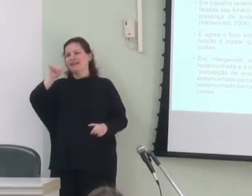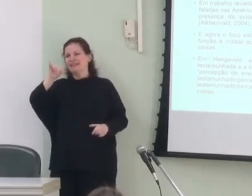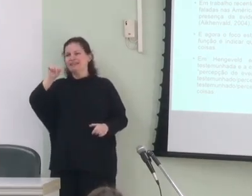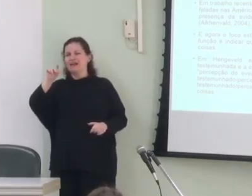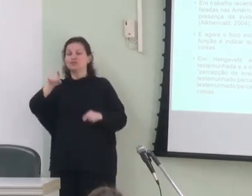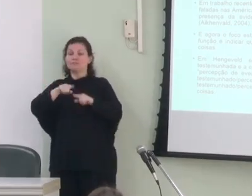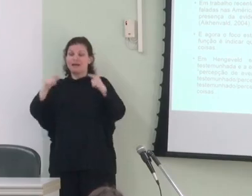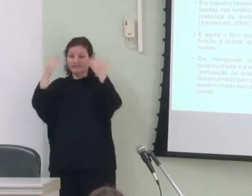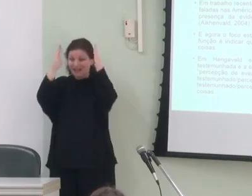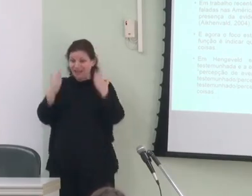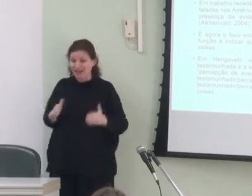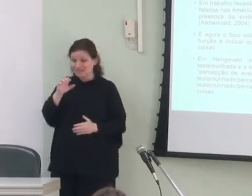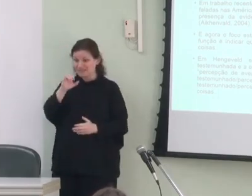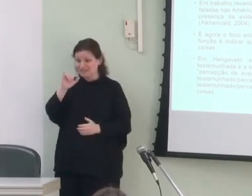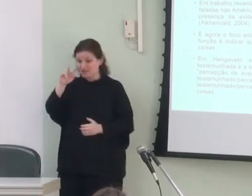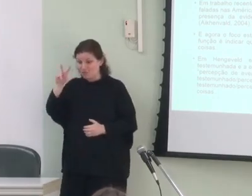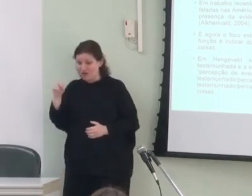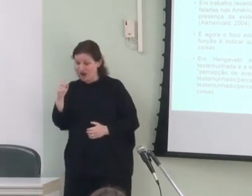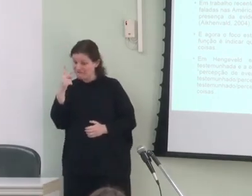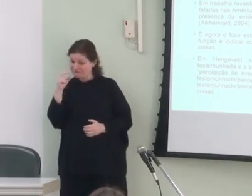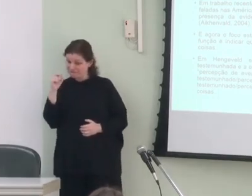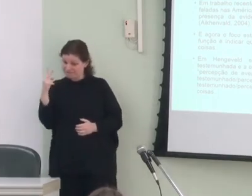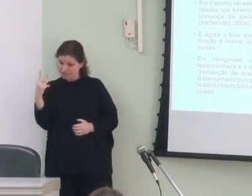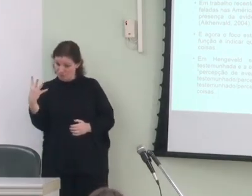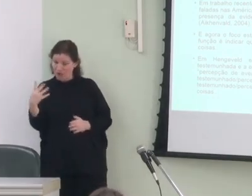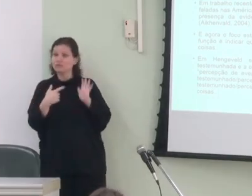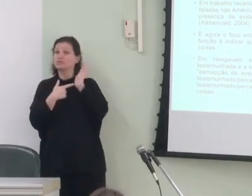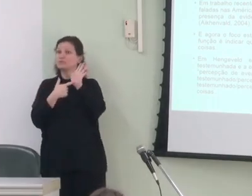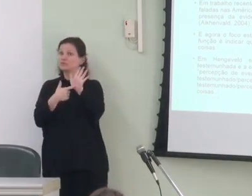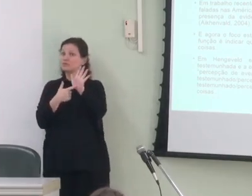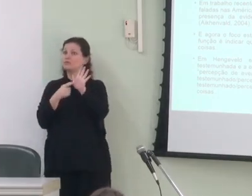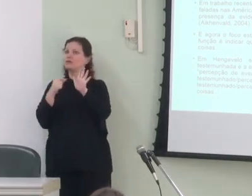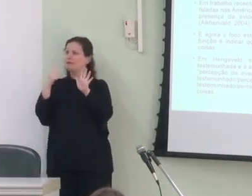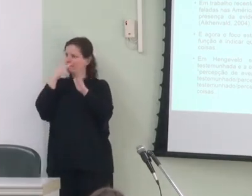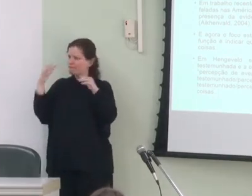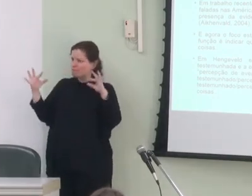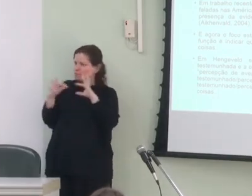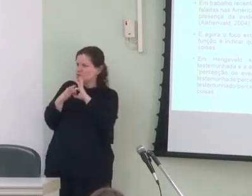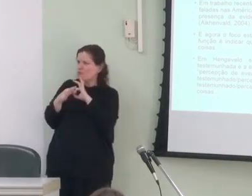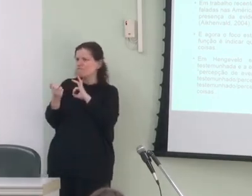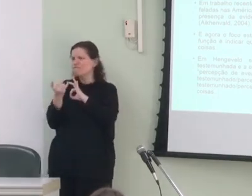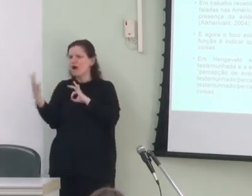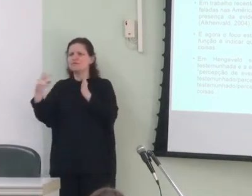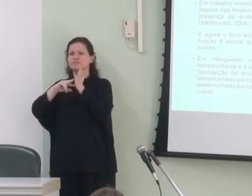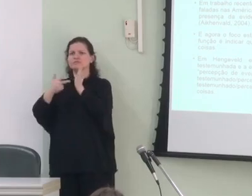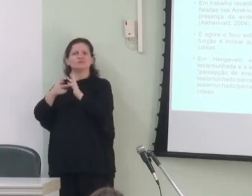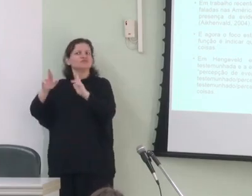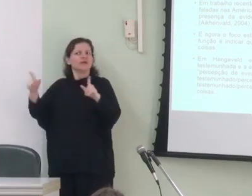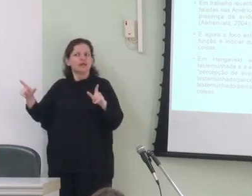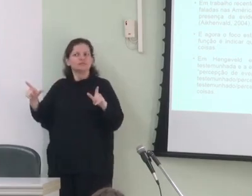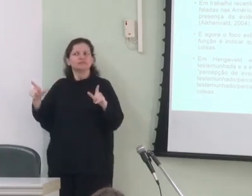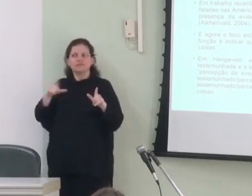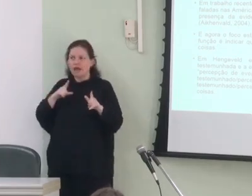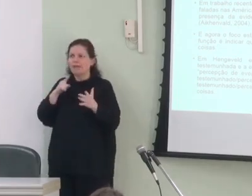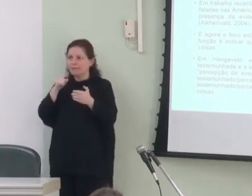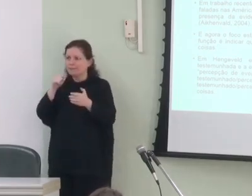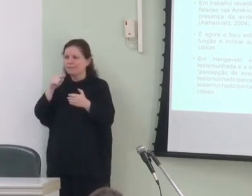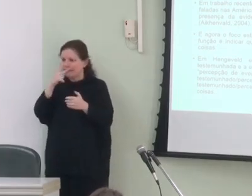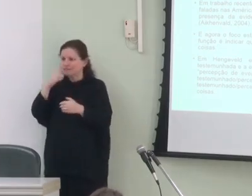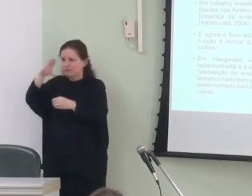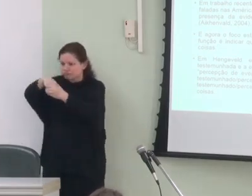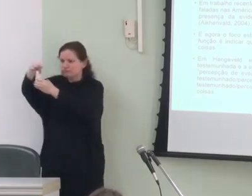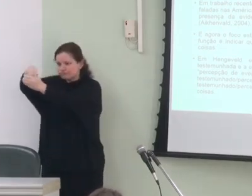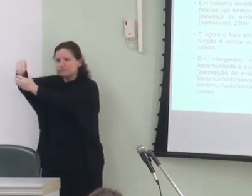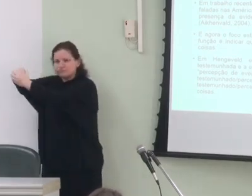2024 mostraram que nessa fusão vários sentidos diferentes estavam sendo abarcados em